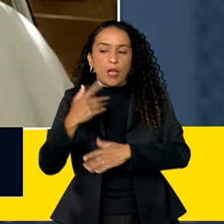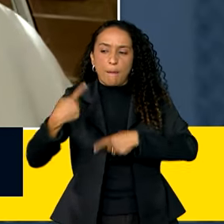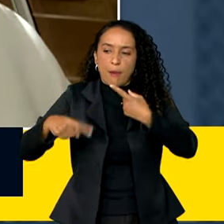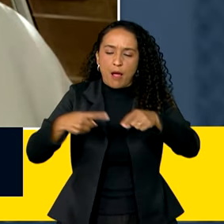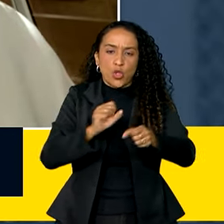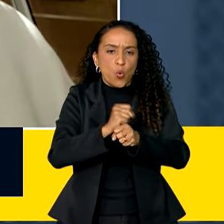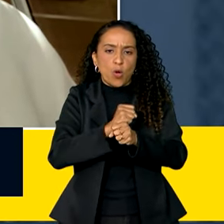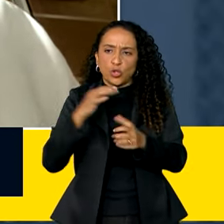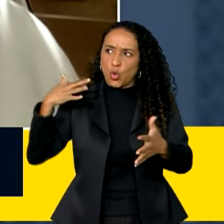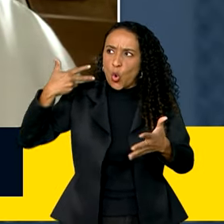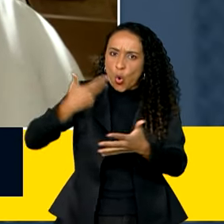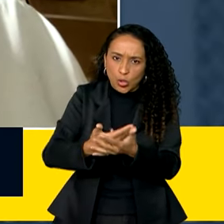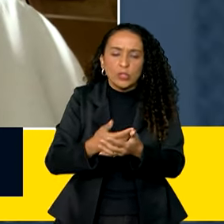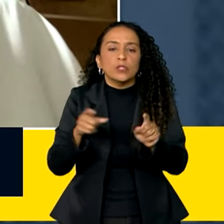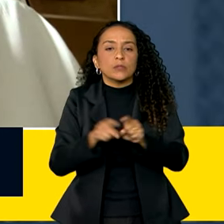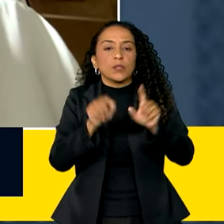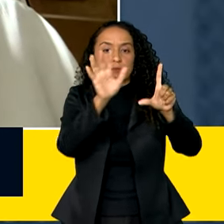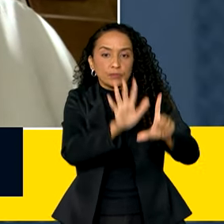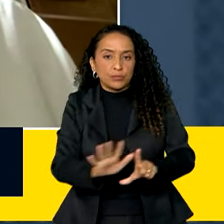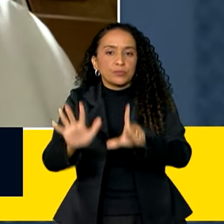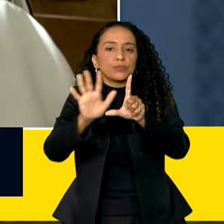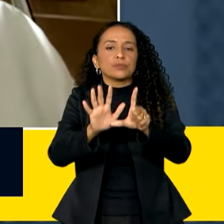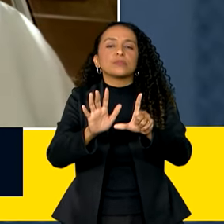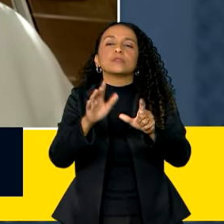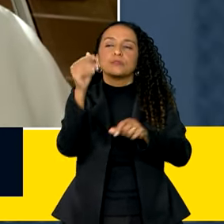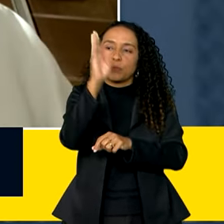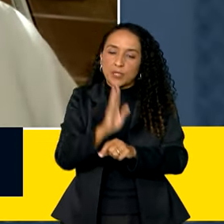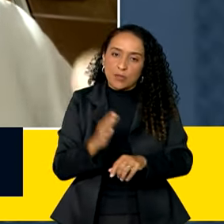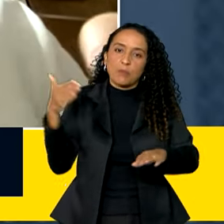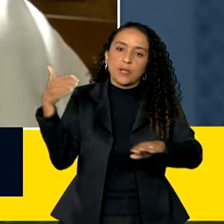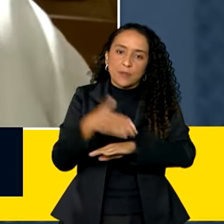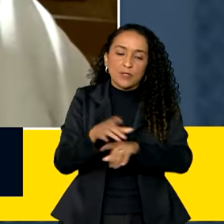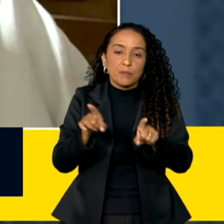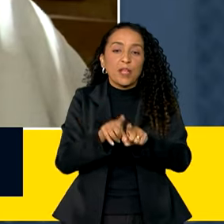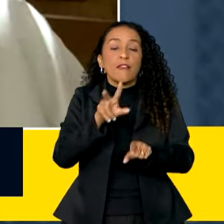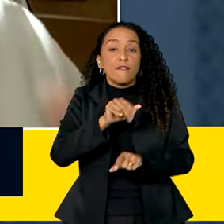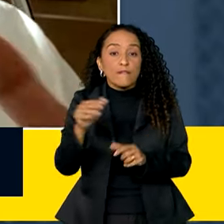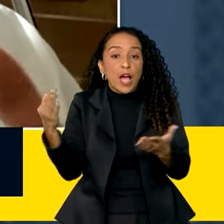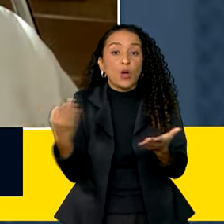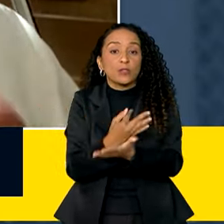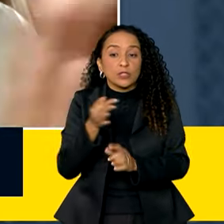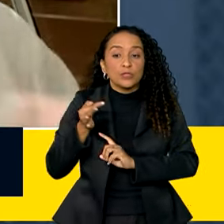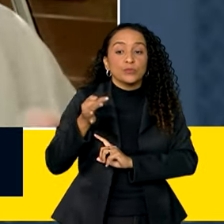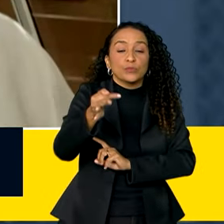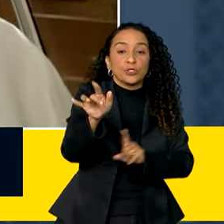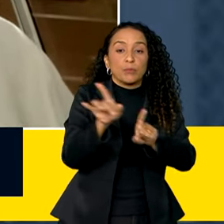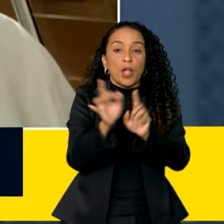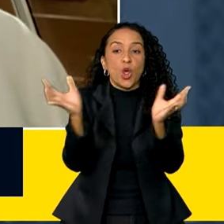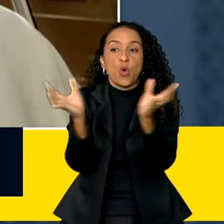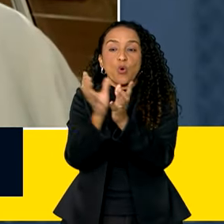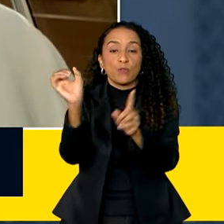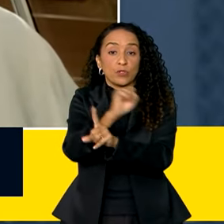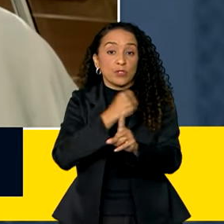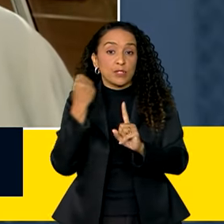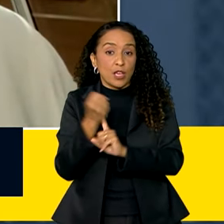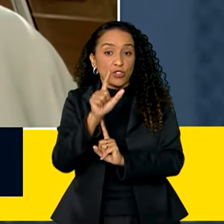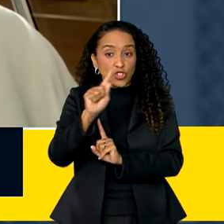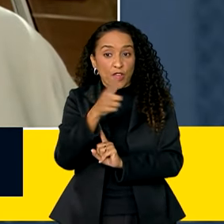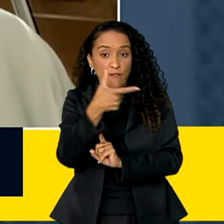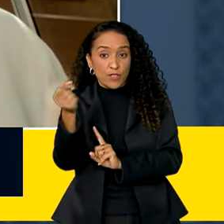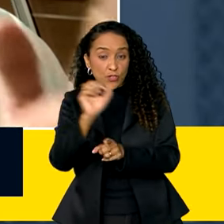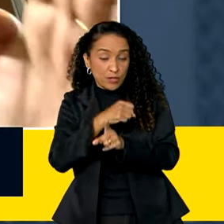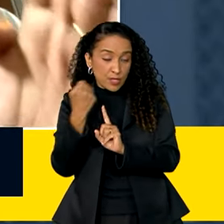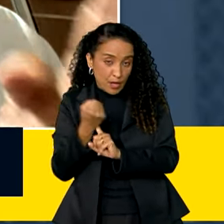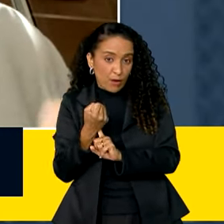inteiro. Está acontecendo na plataforma do Brasil participativo. E vai acontecer na Cúpula Social, no G20